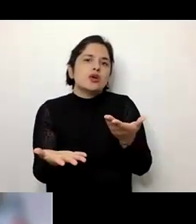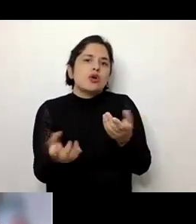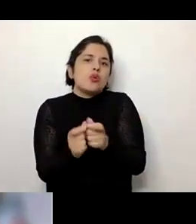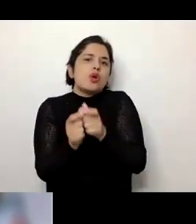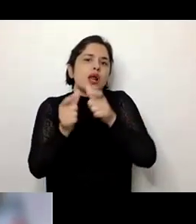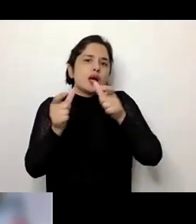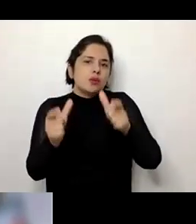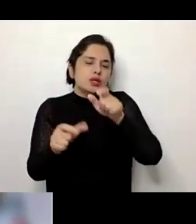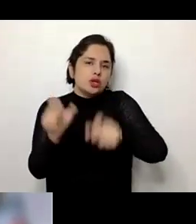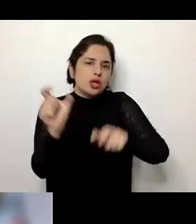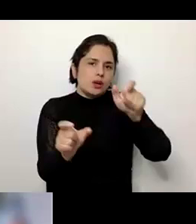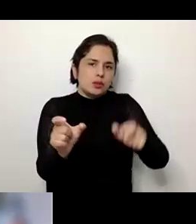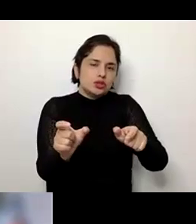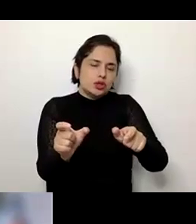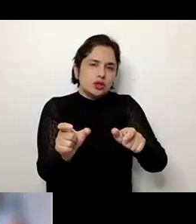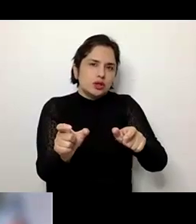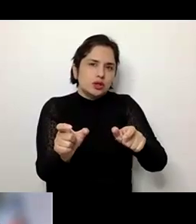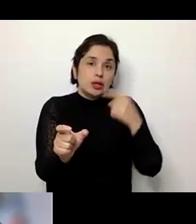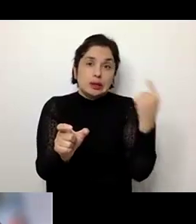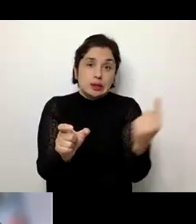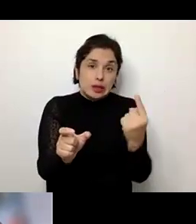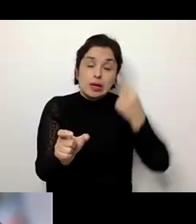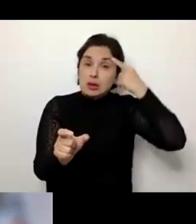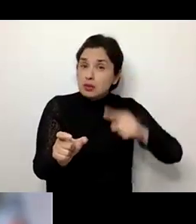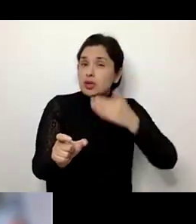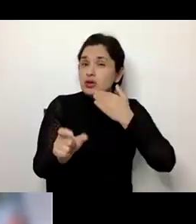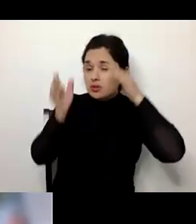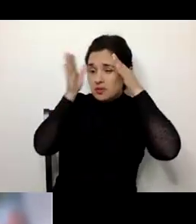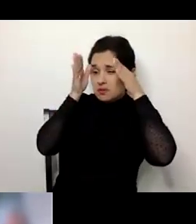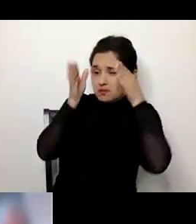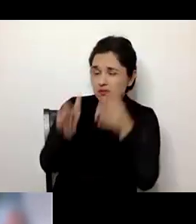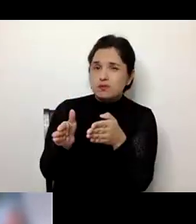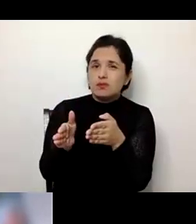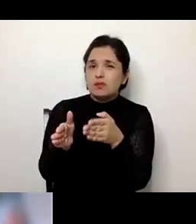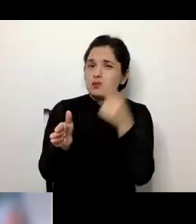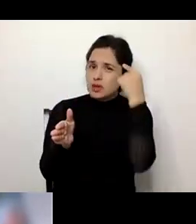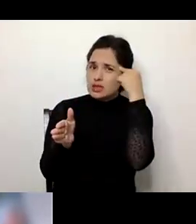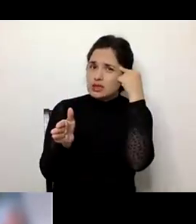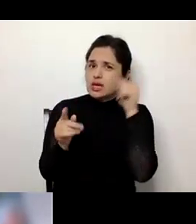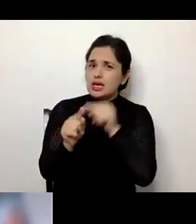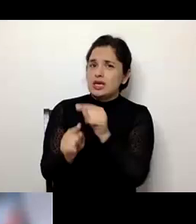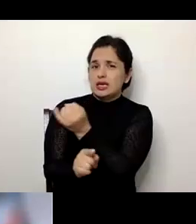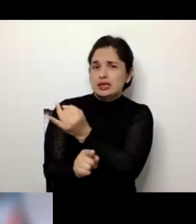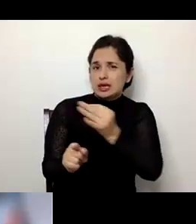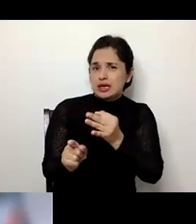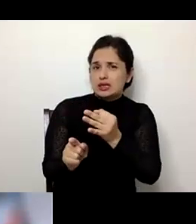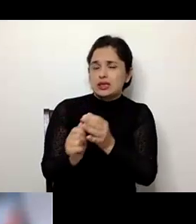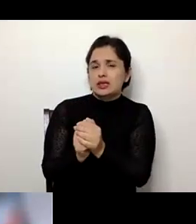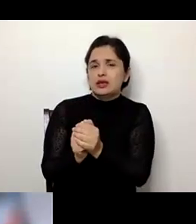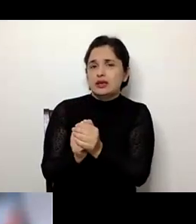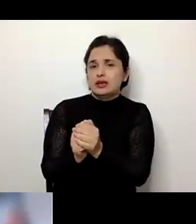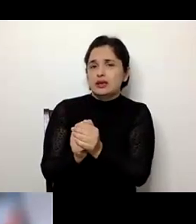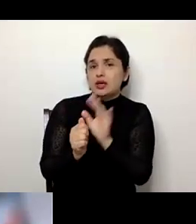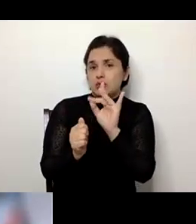da população, mas também aponta que esta quantidade de população com edade já